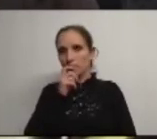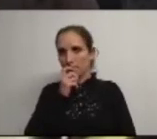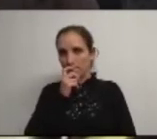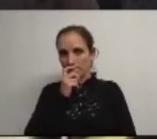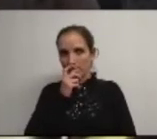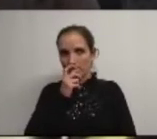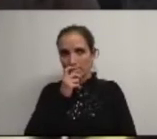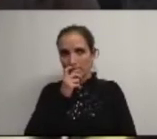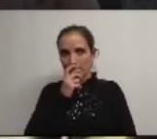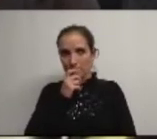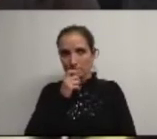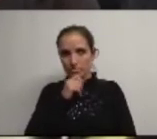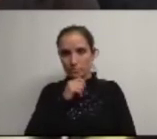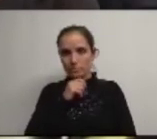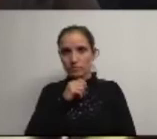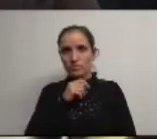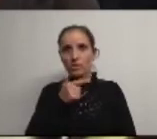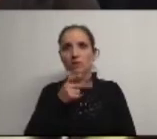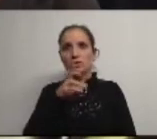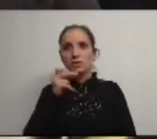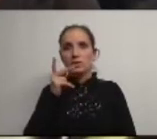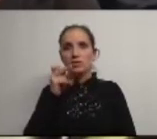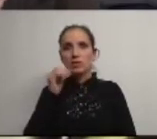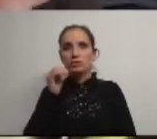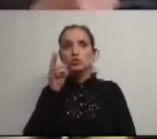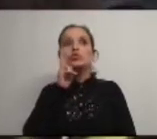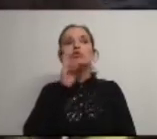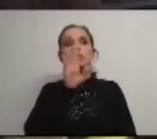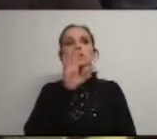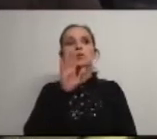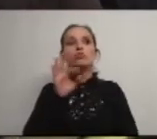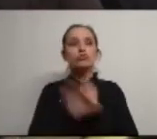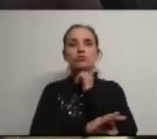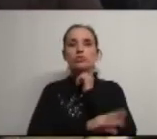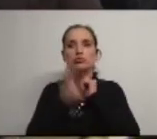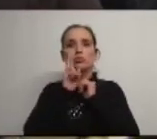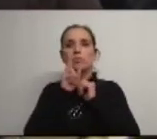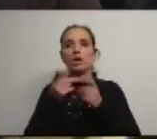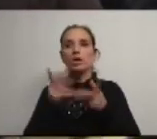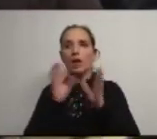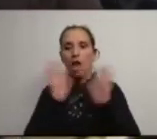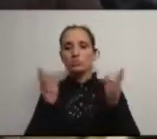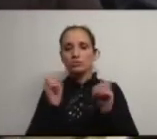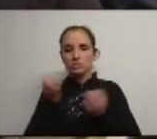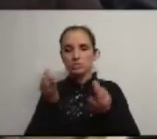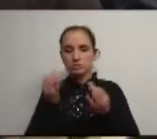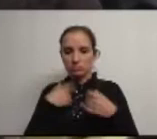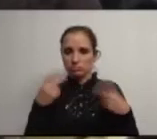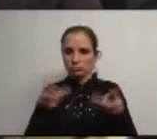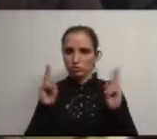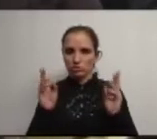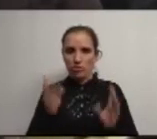a travessão da junta com certeza peço desculpa peço desculpa com certeza estamos disponíveis para isso sim sim